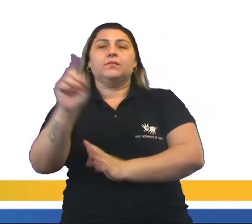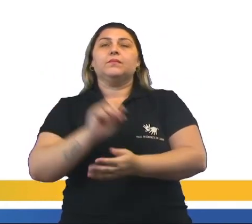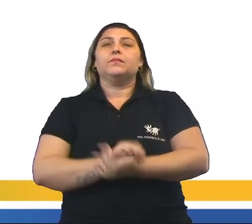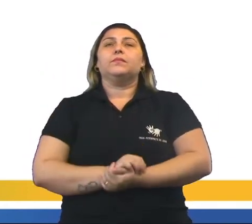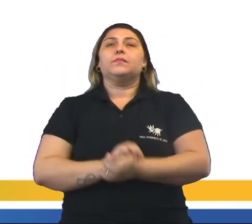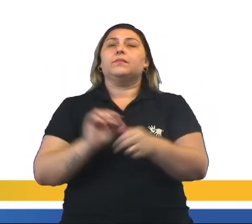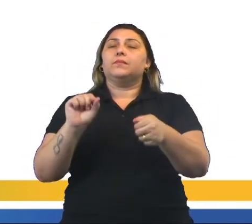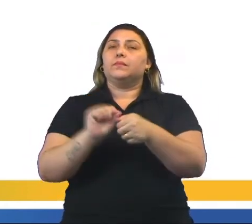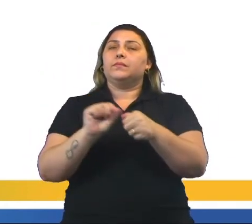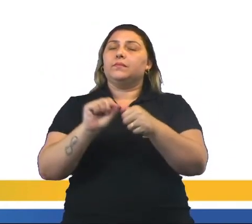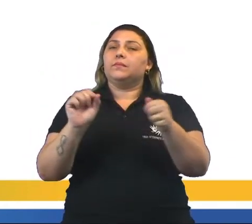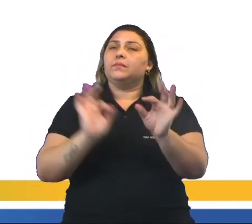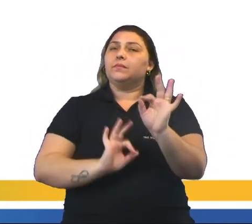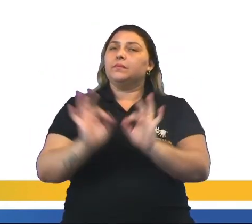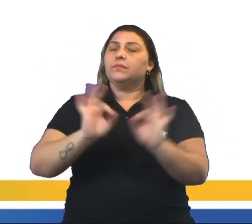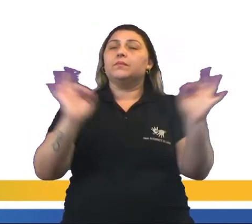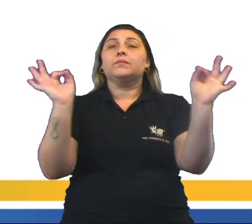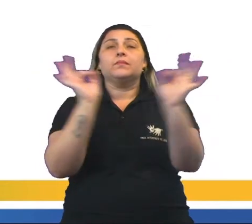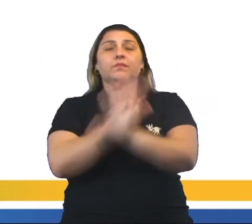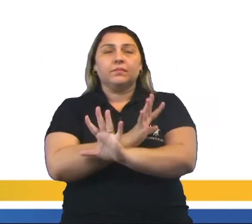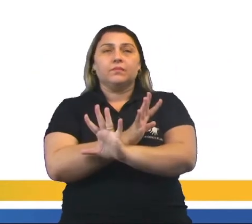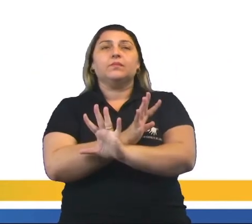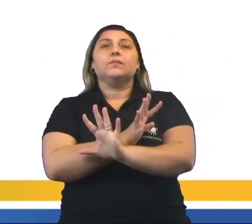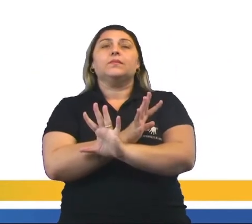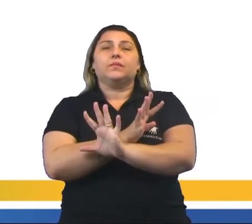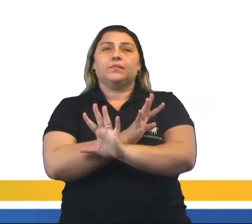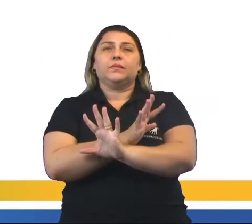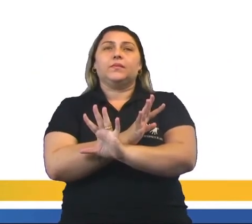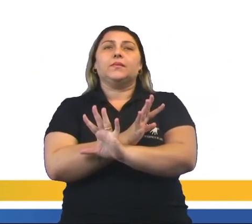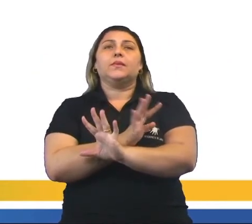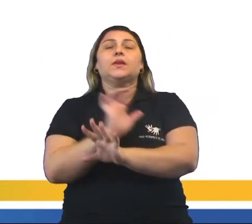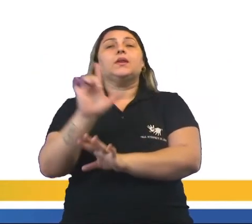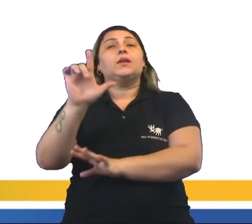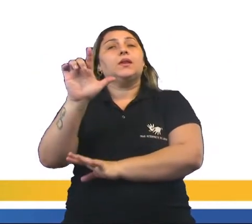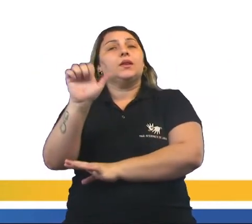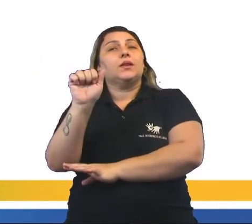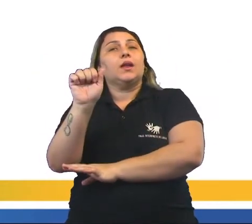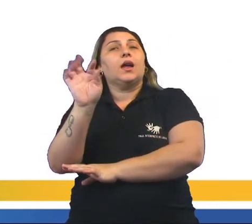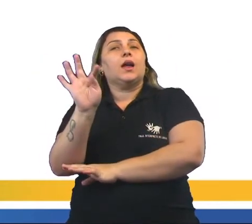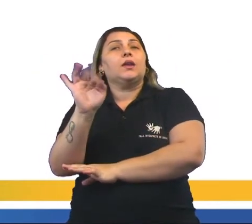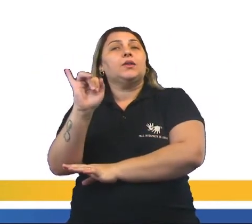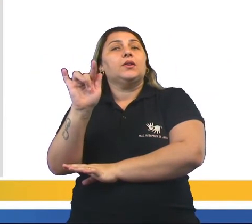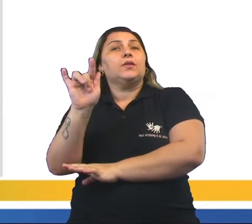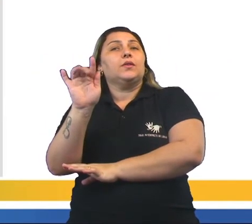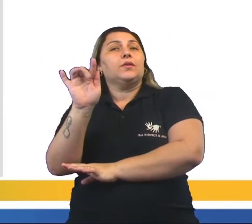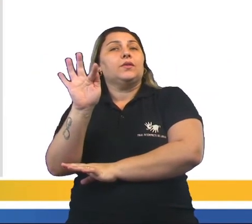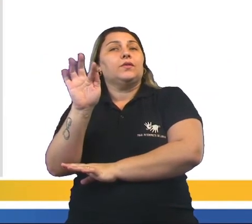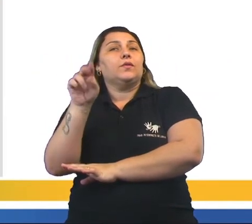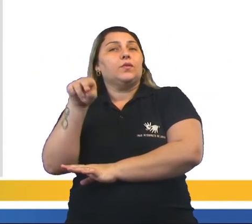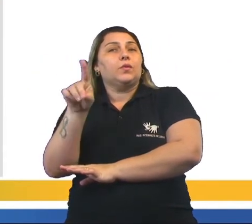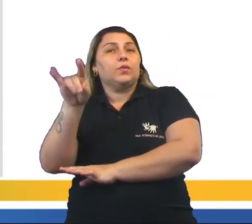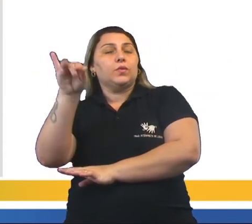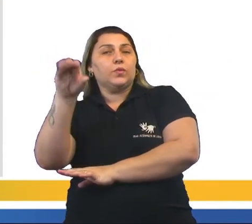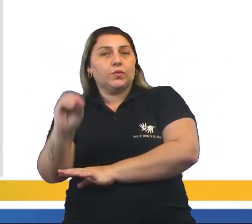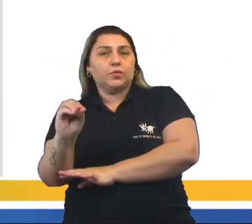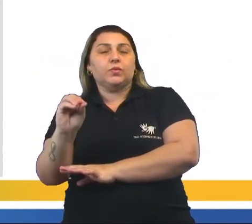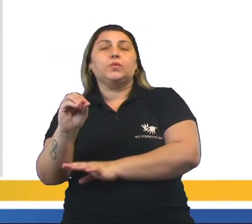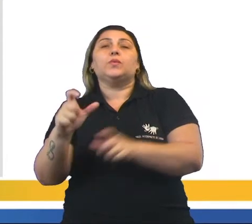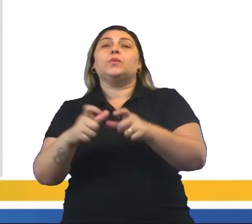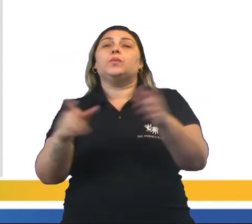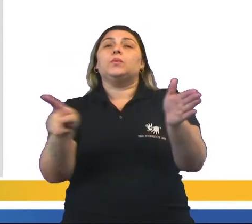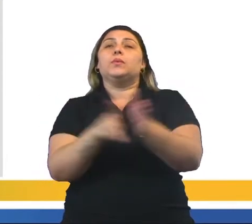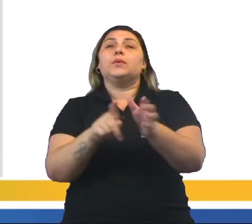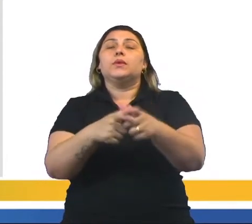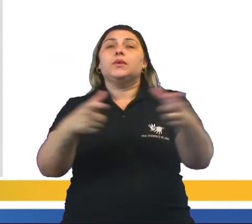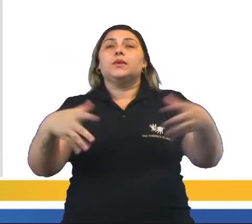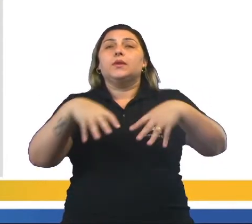Criando, portanto, naquele período, os grandes latifúndios na região amazônica. E aí nós